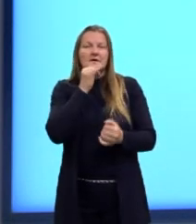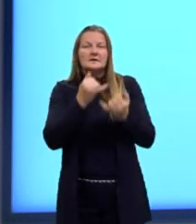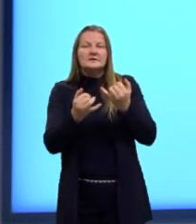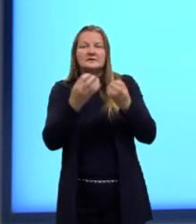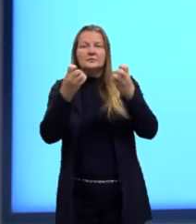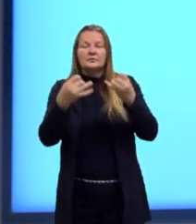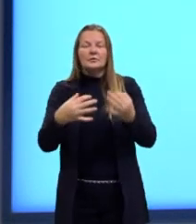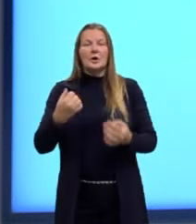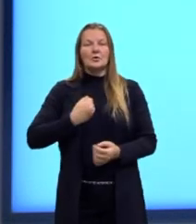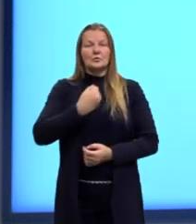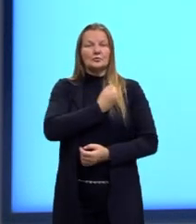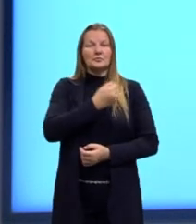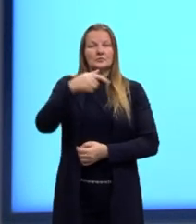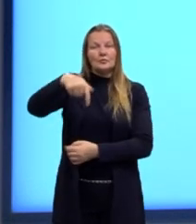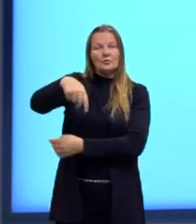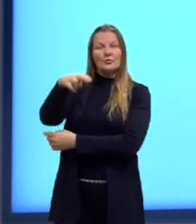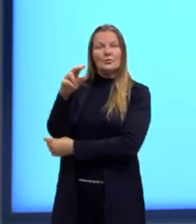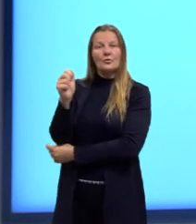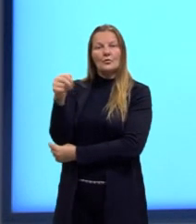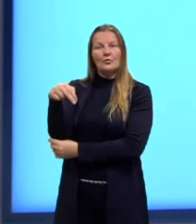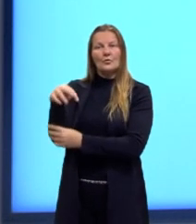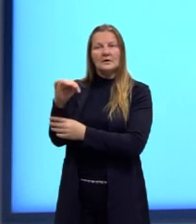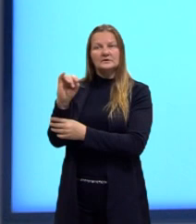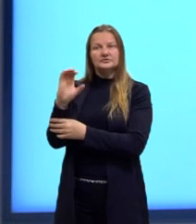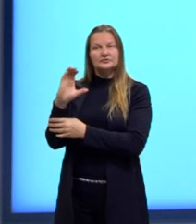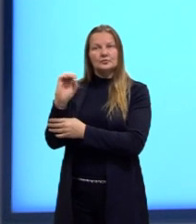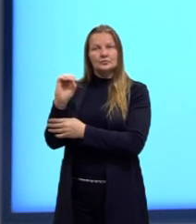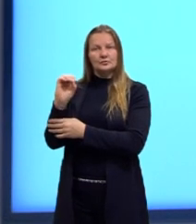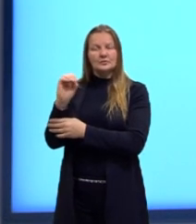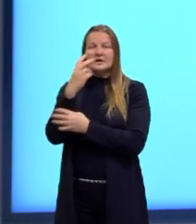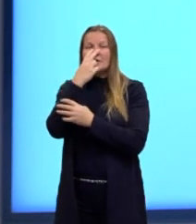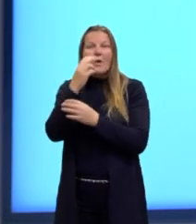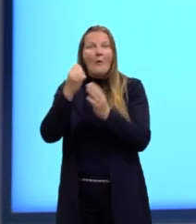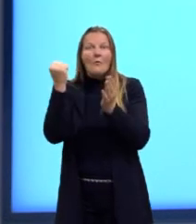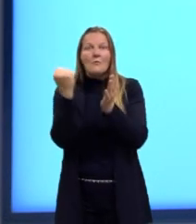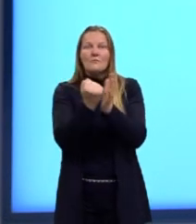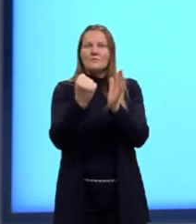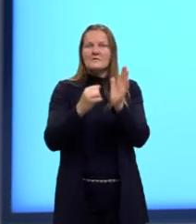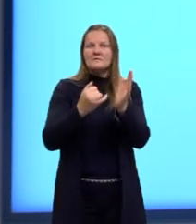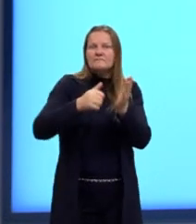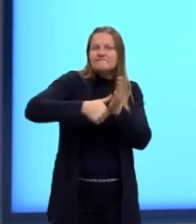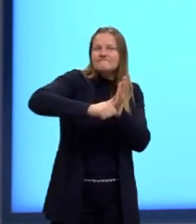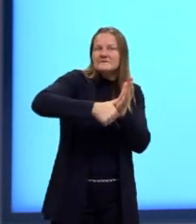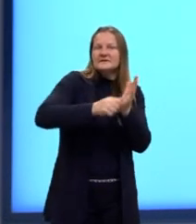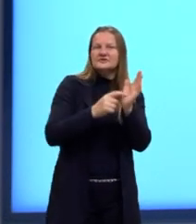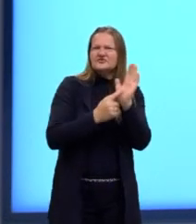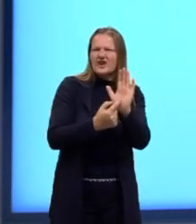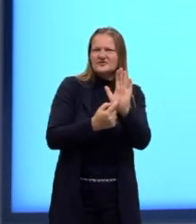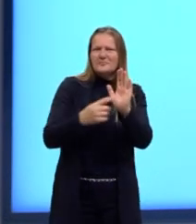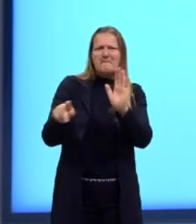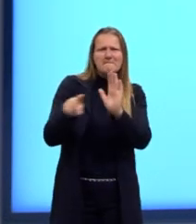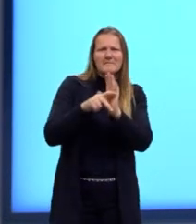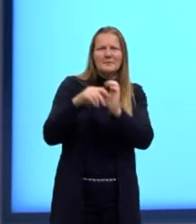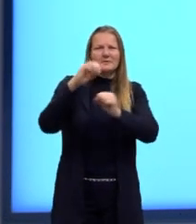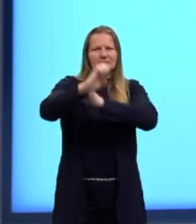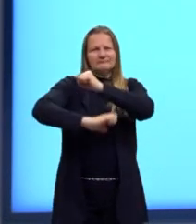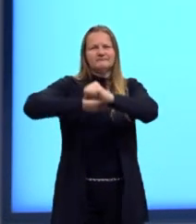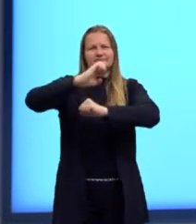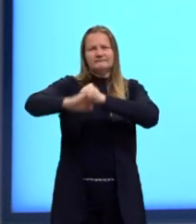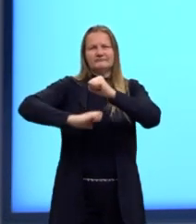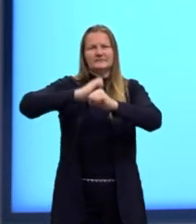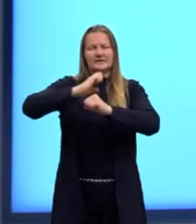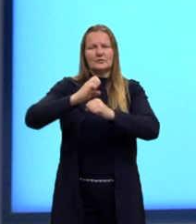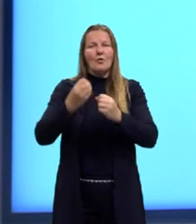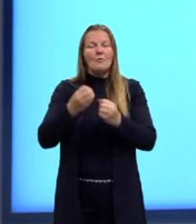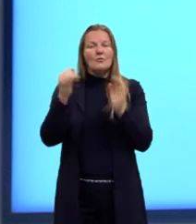números quânticos, né? Então, é uma espécie de carteira de identidade de um elétron, tá? Então, é a maneira que temos